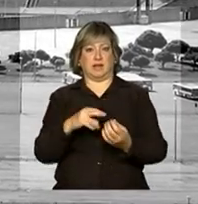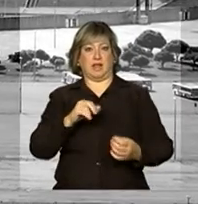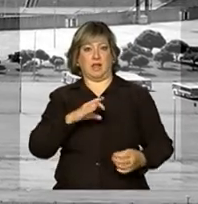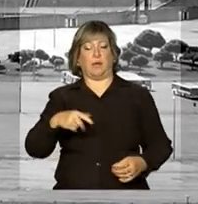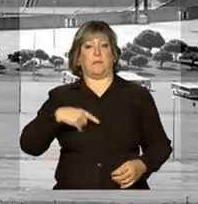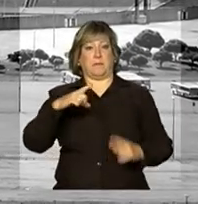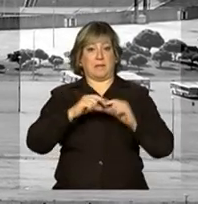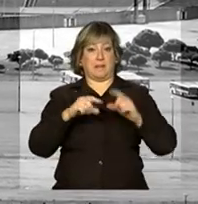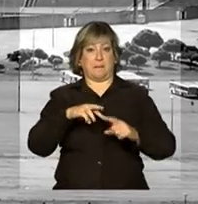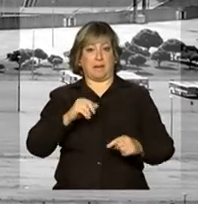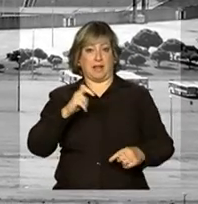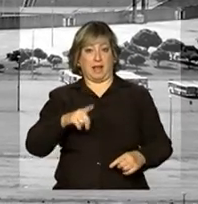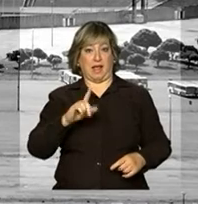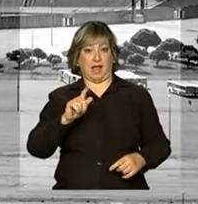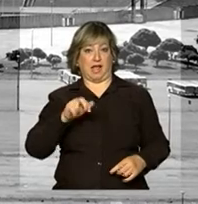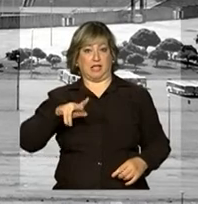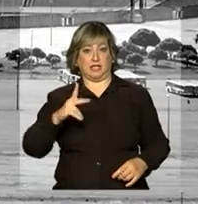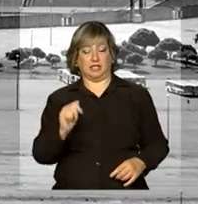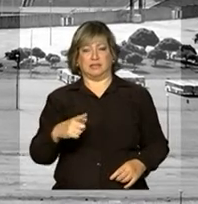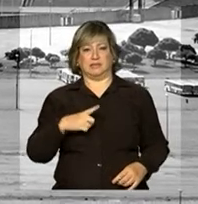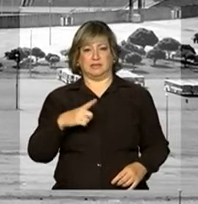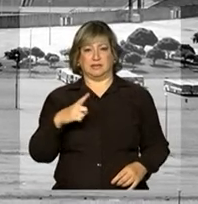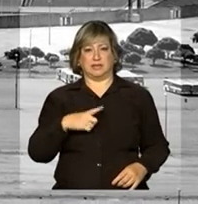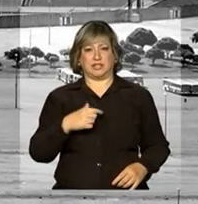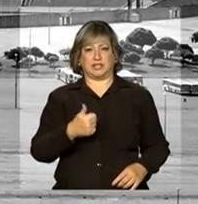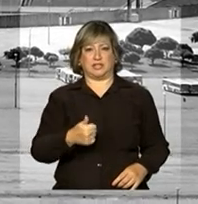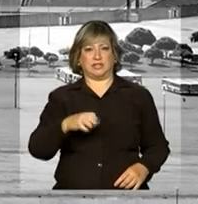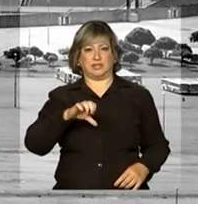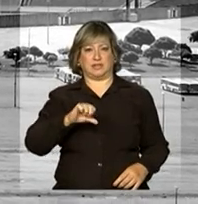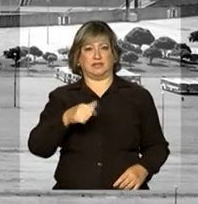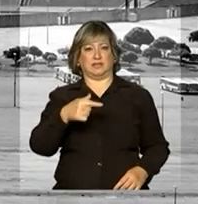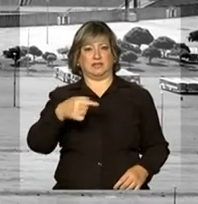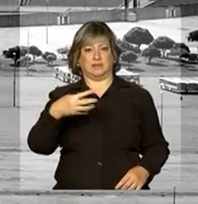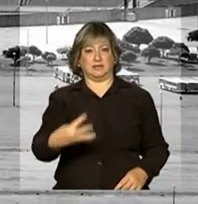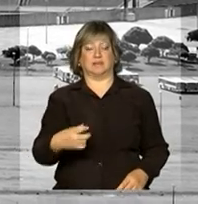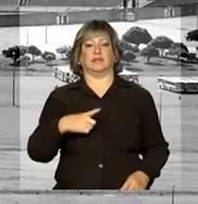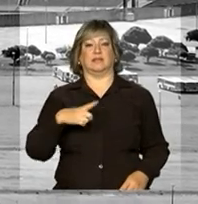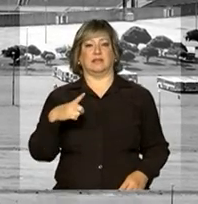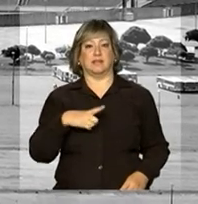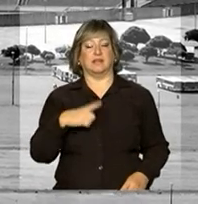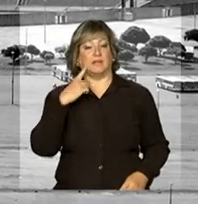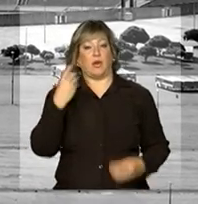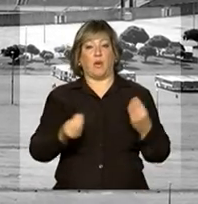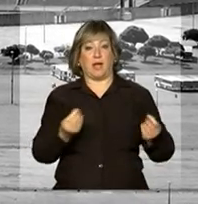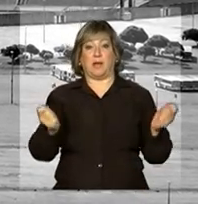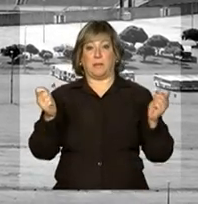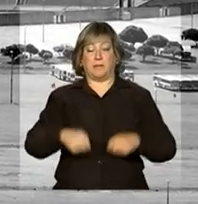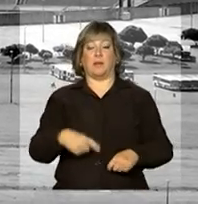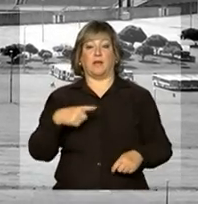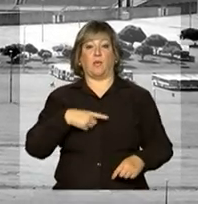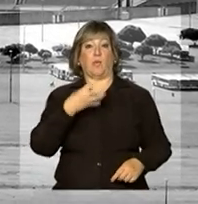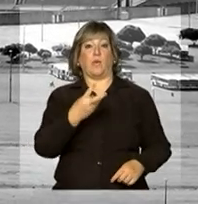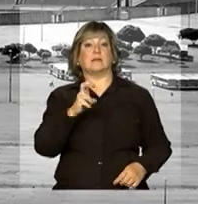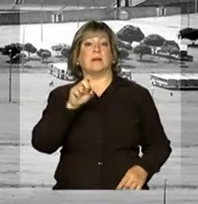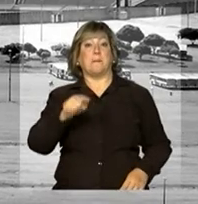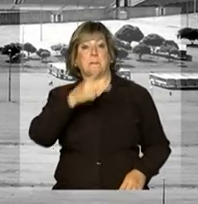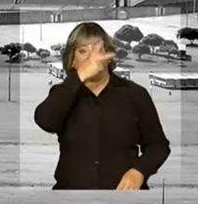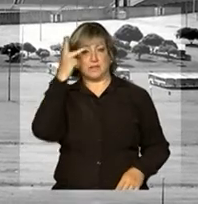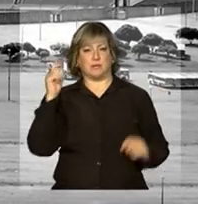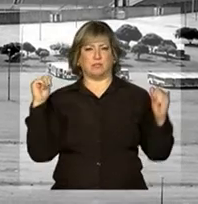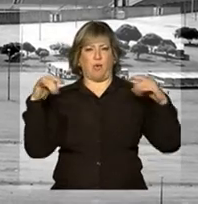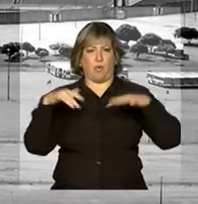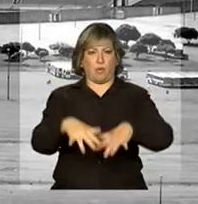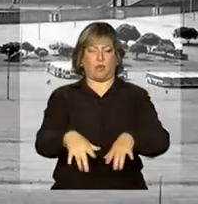Garrincha. Fundado em 1974, tinha capacidade para 45 mil pessoas.